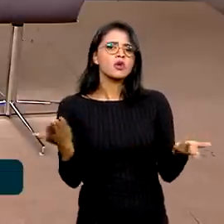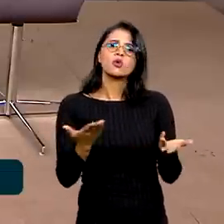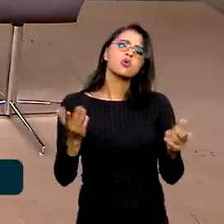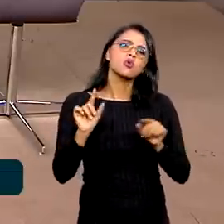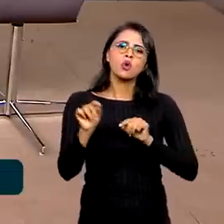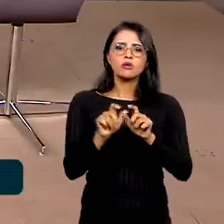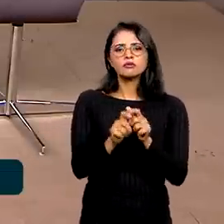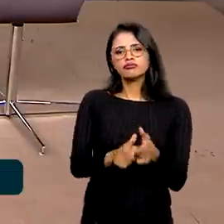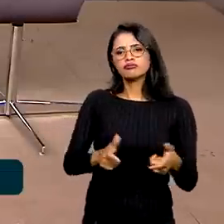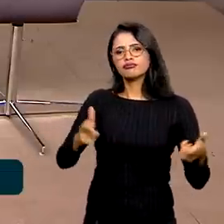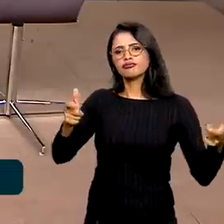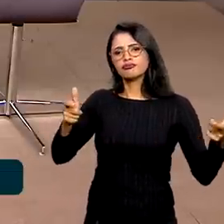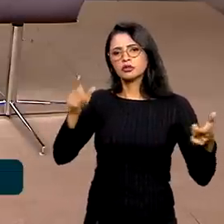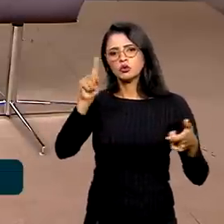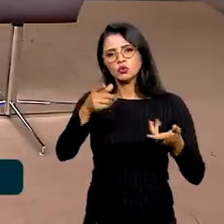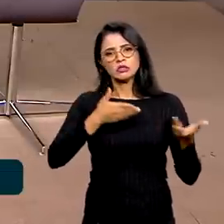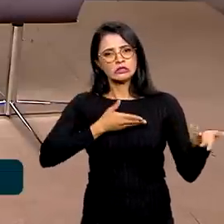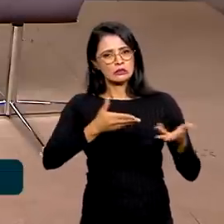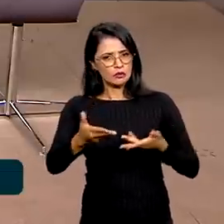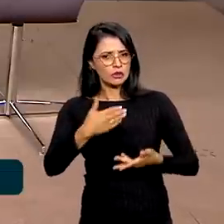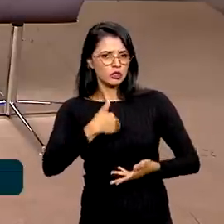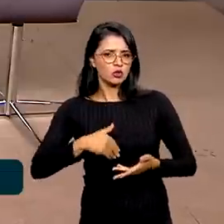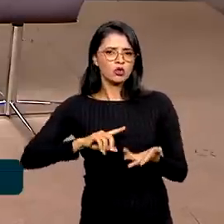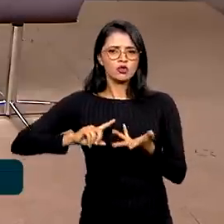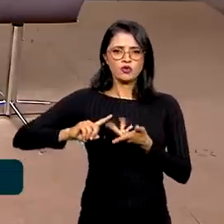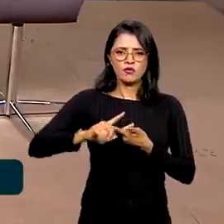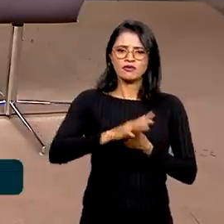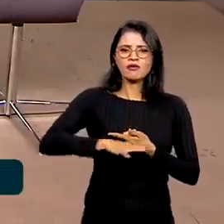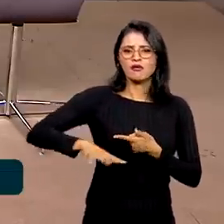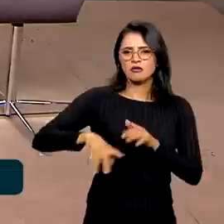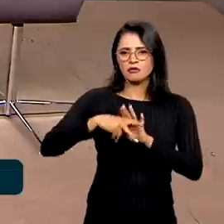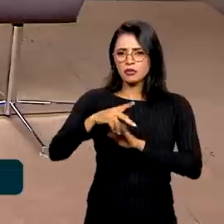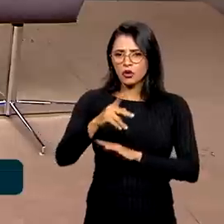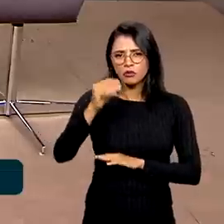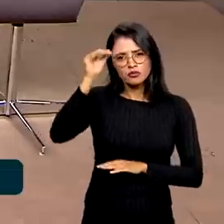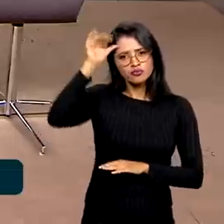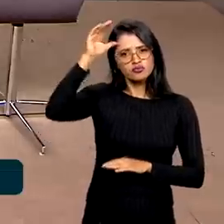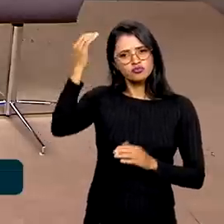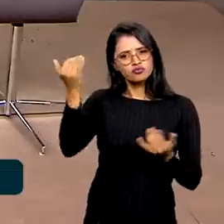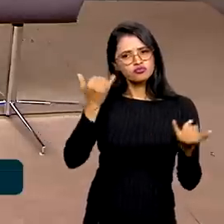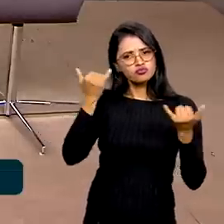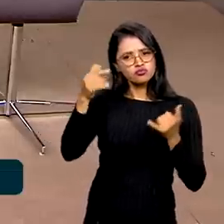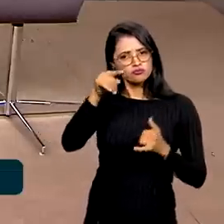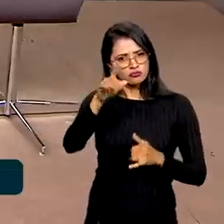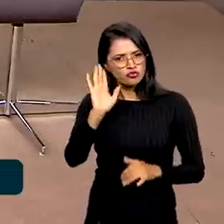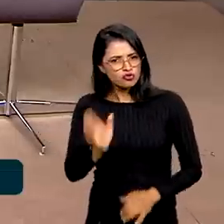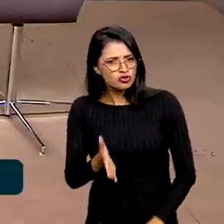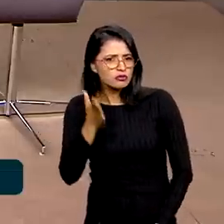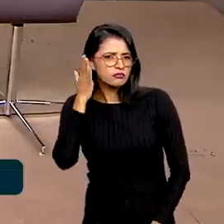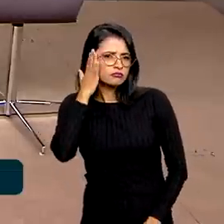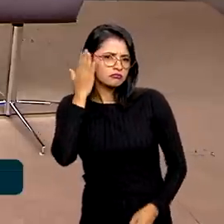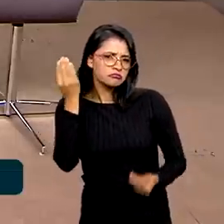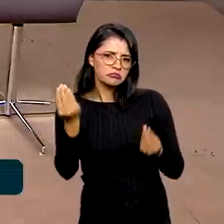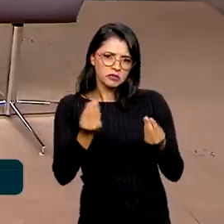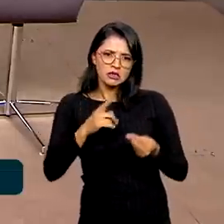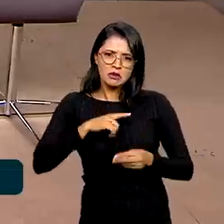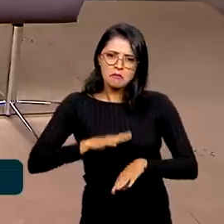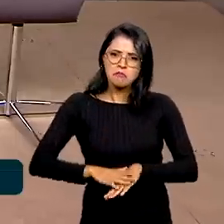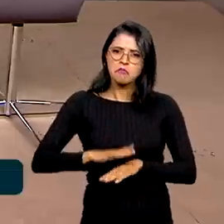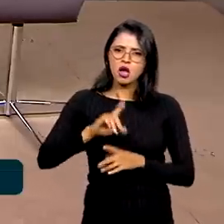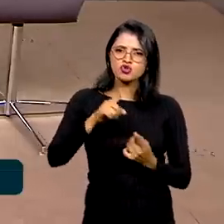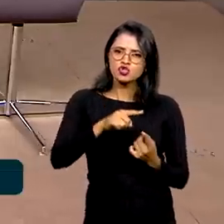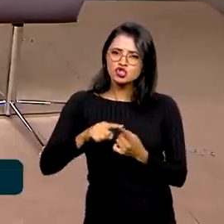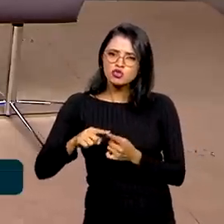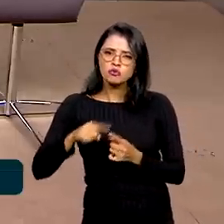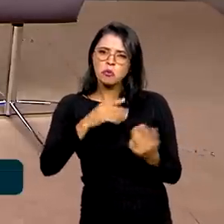essa amplitude do serviço público, são diversas áreas do conhecimento, os senhores já pensaram se vai ter mais de um tipo